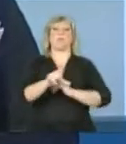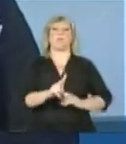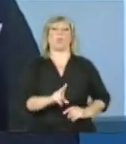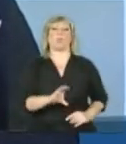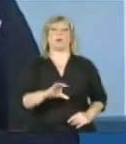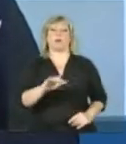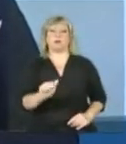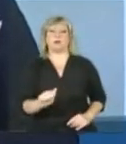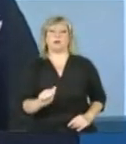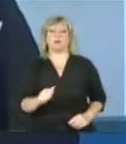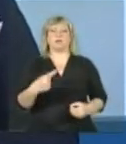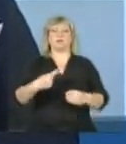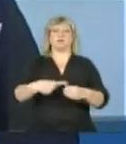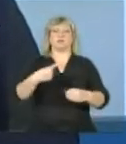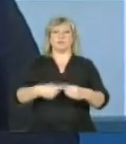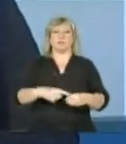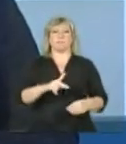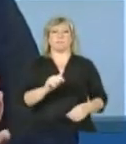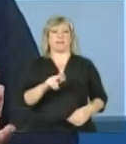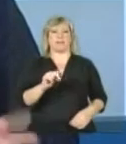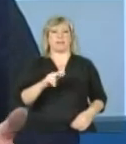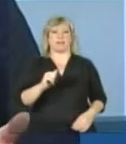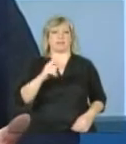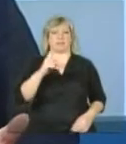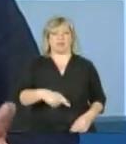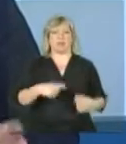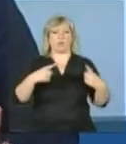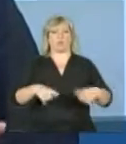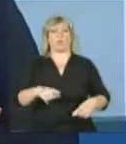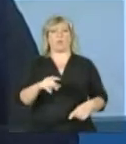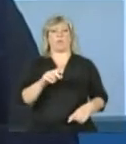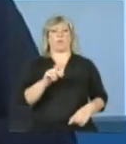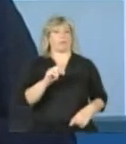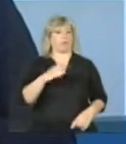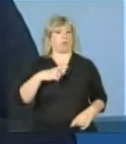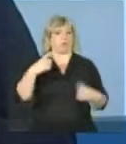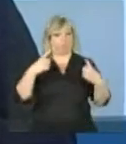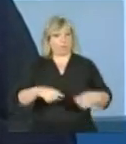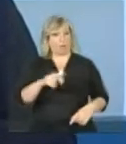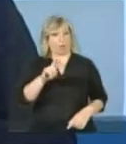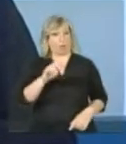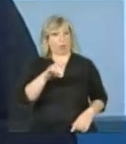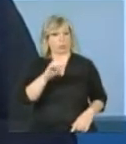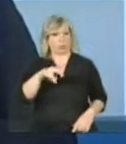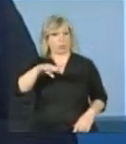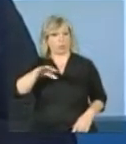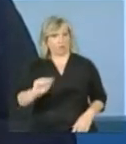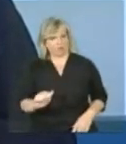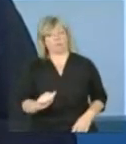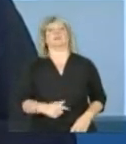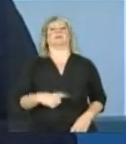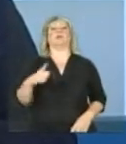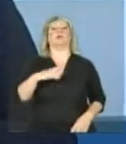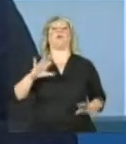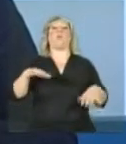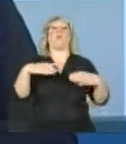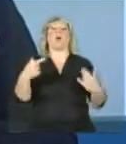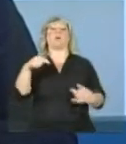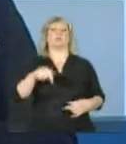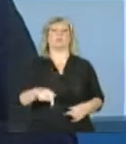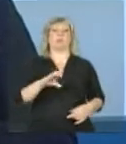de Giparaná, em Rondônia, pergunta. Quando o cadastro aparece no sistema como